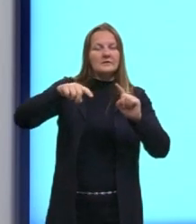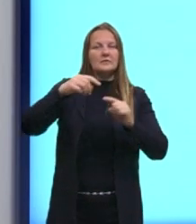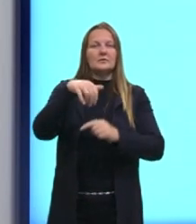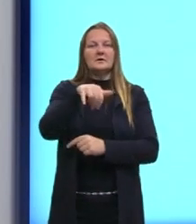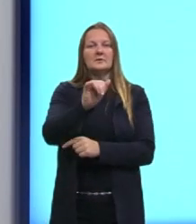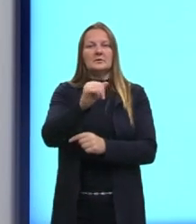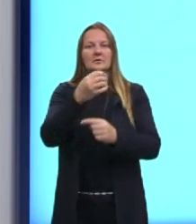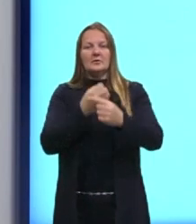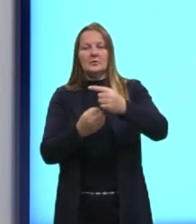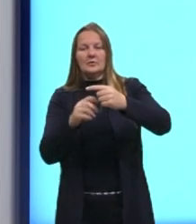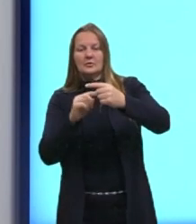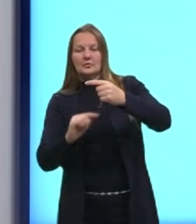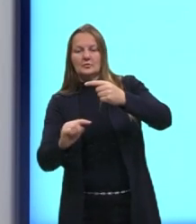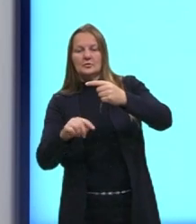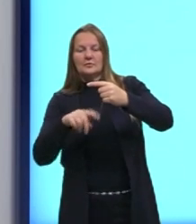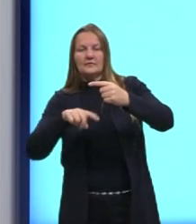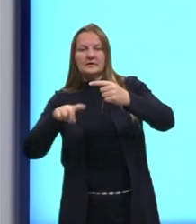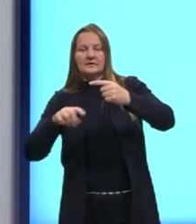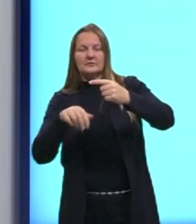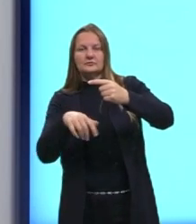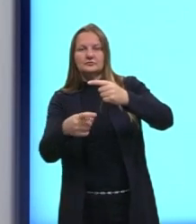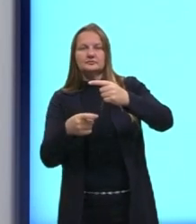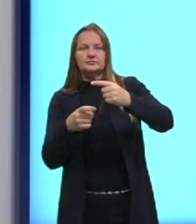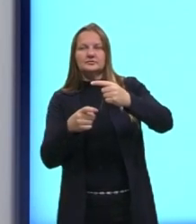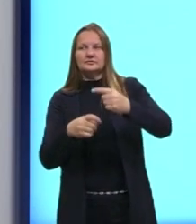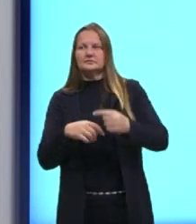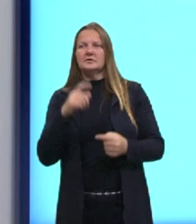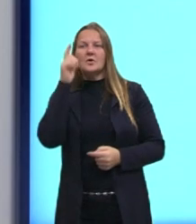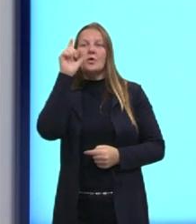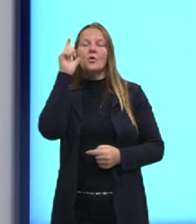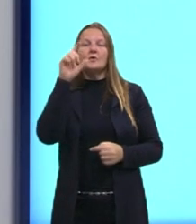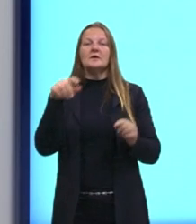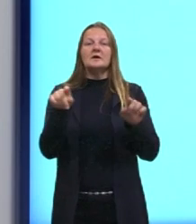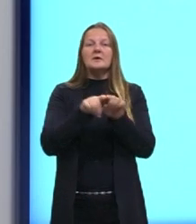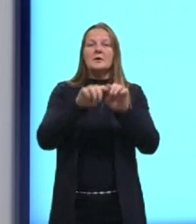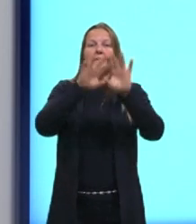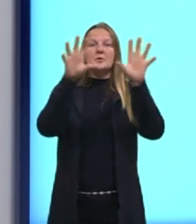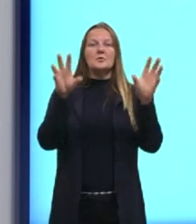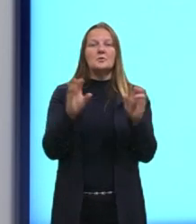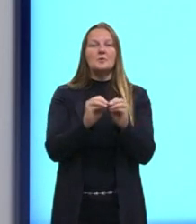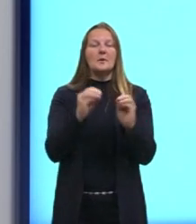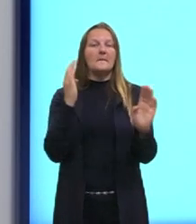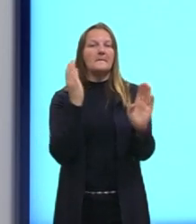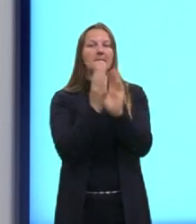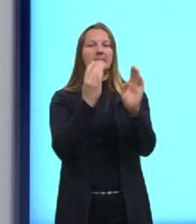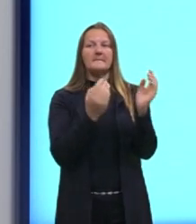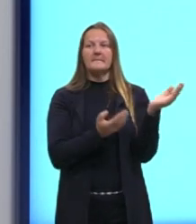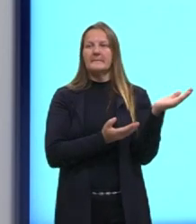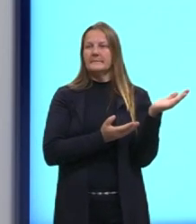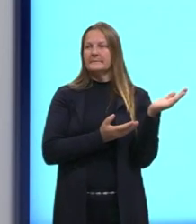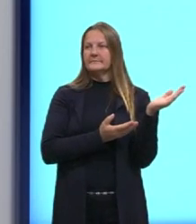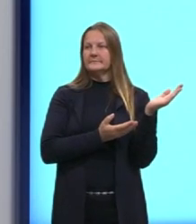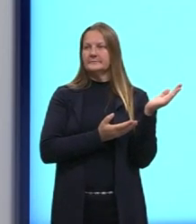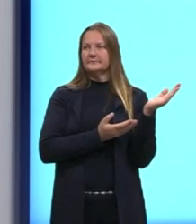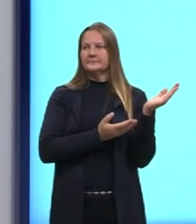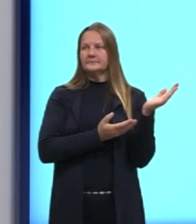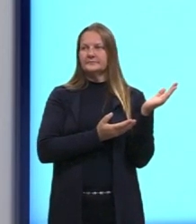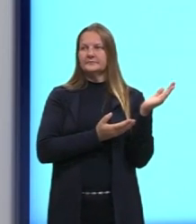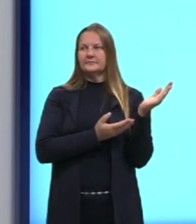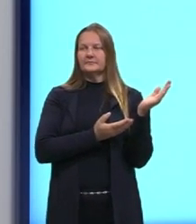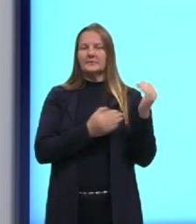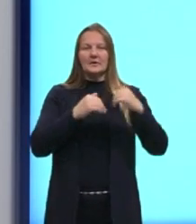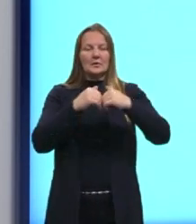a variação do X. E aí a gente consegue chegar na equação fundamental, isolando